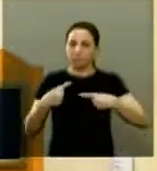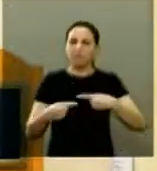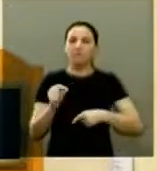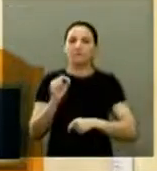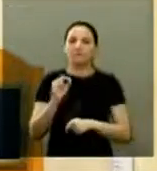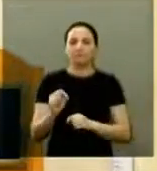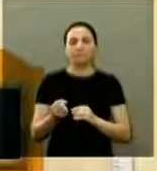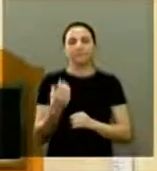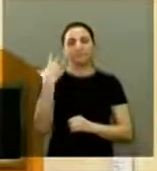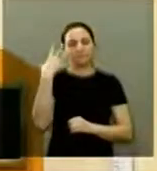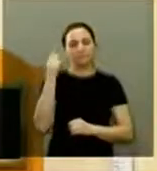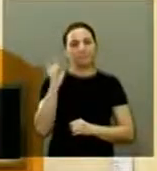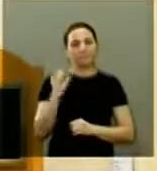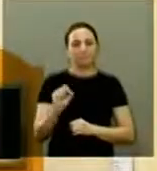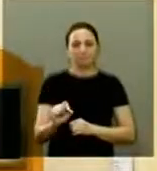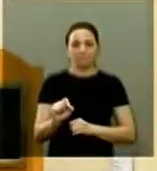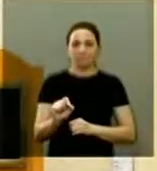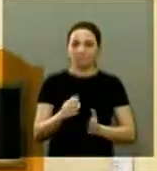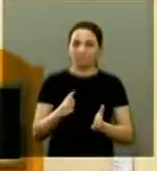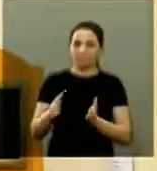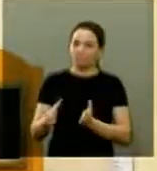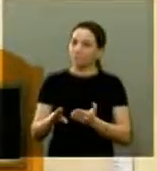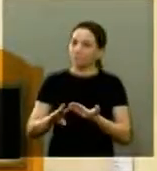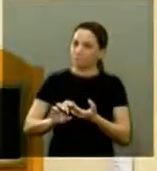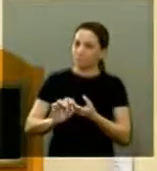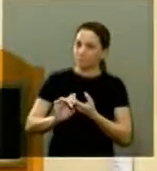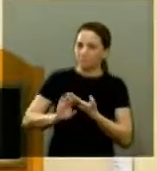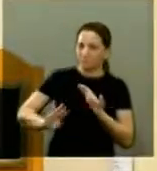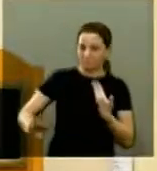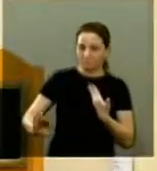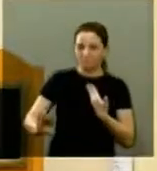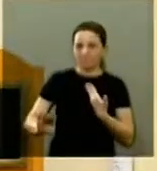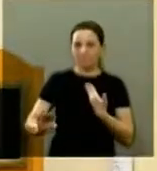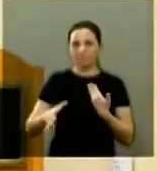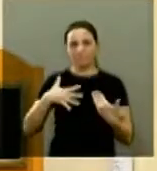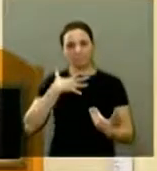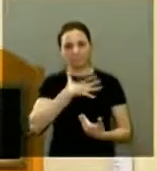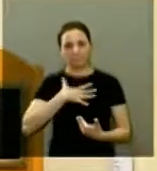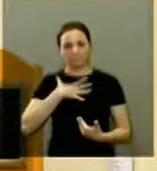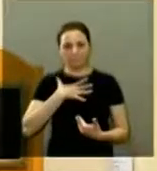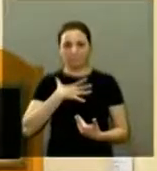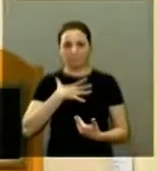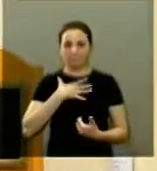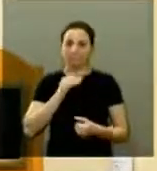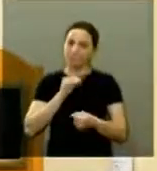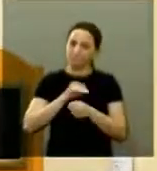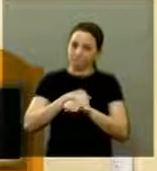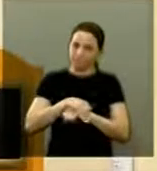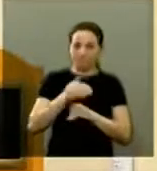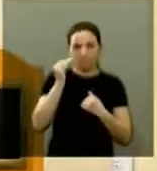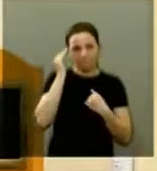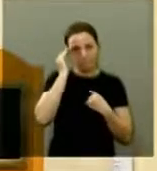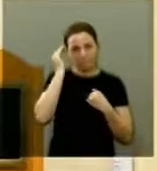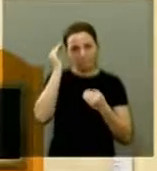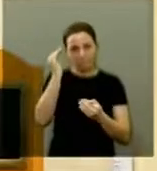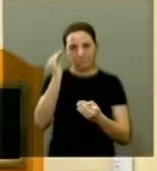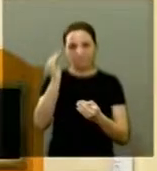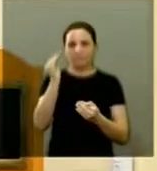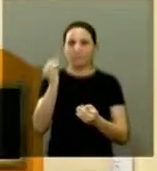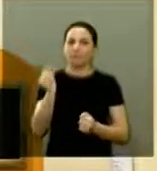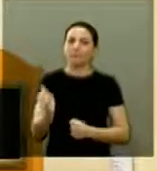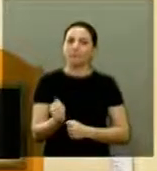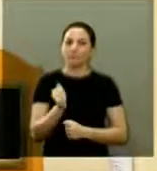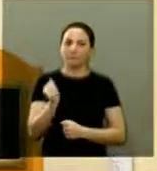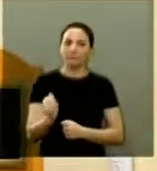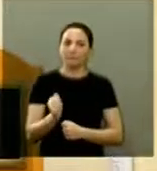que aconteceram aqui nesse período. Eu gostaria, nessa noite, de fazer um agradecimento à